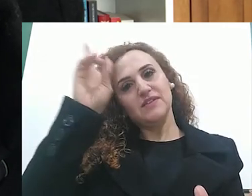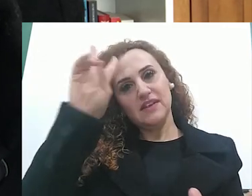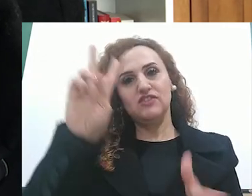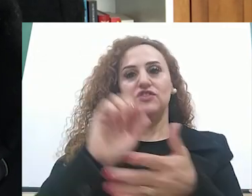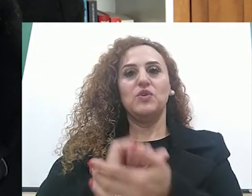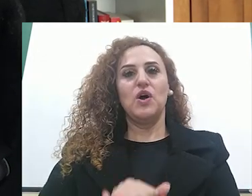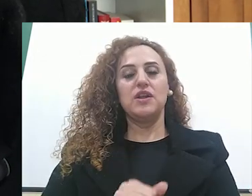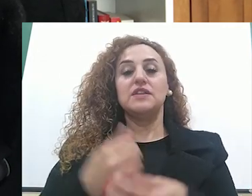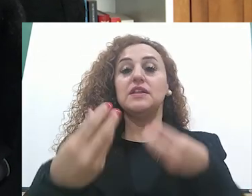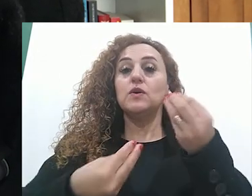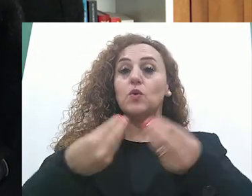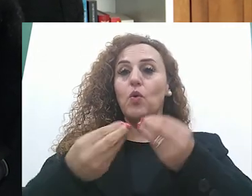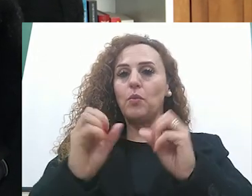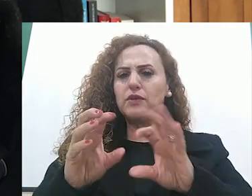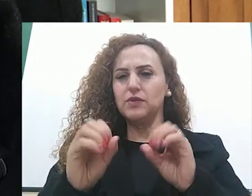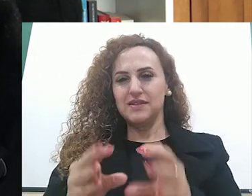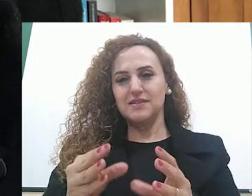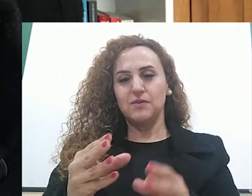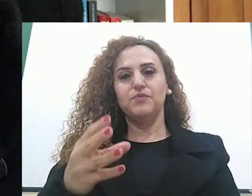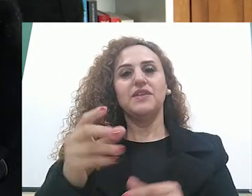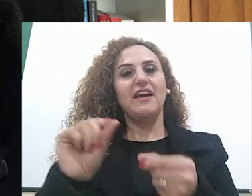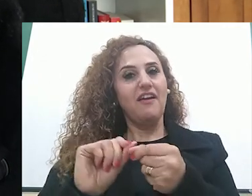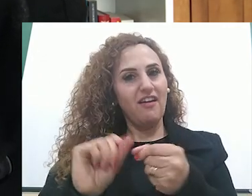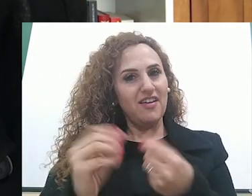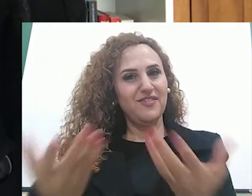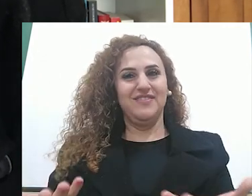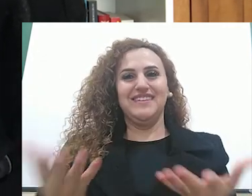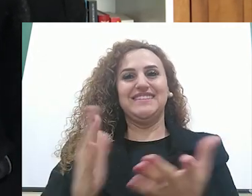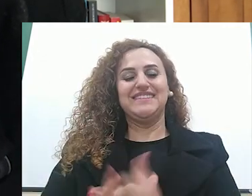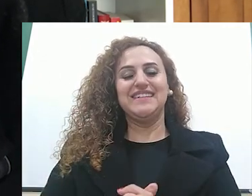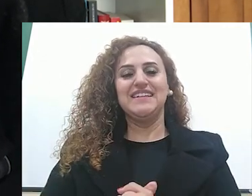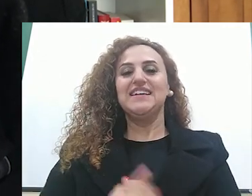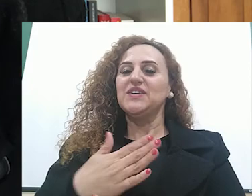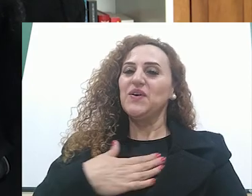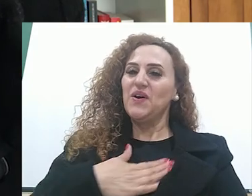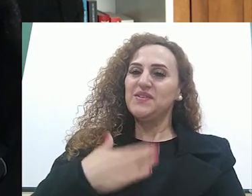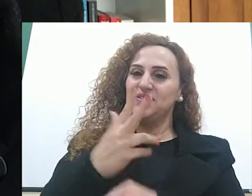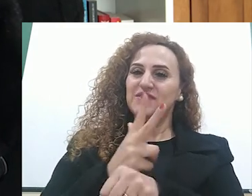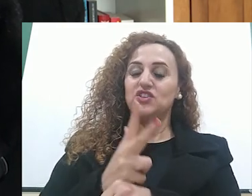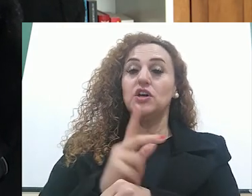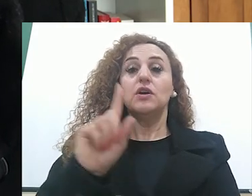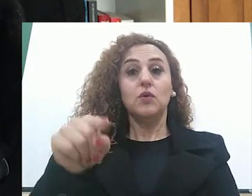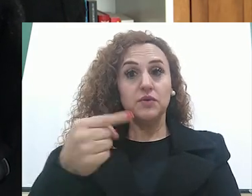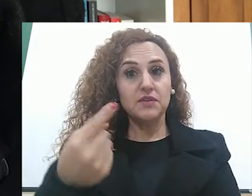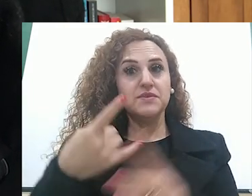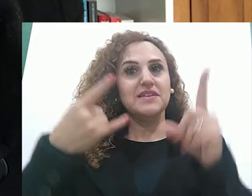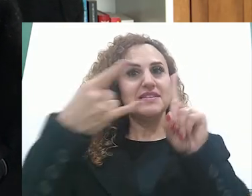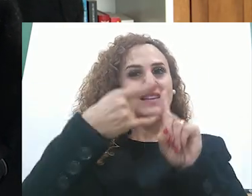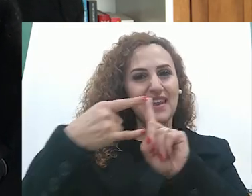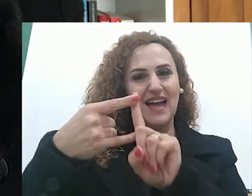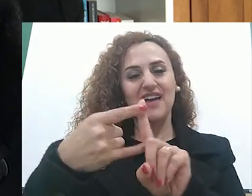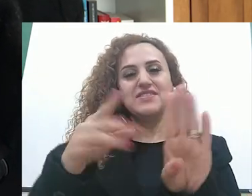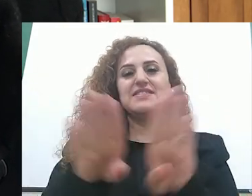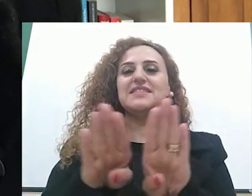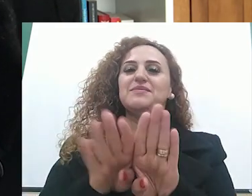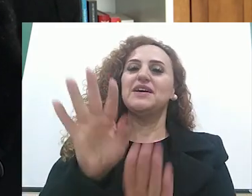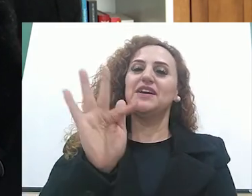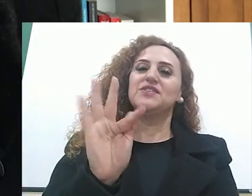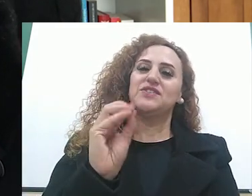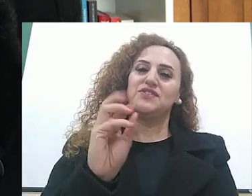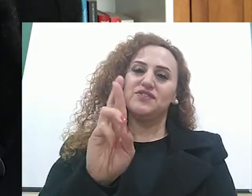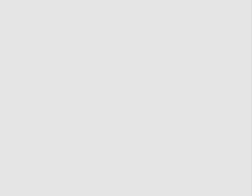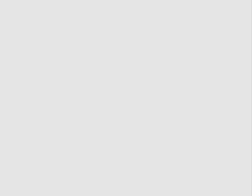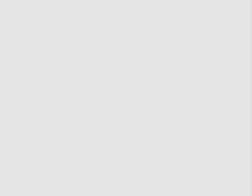da história e da maneira como a nossa educação está configurada. Espero que vocês tenham gostado do vídeo e nos encontramos nas lives e nos